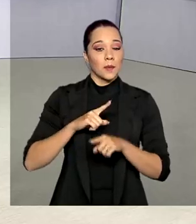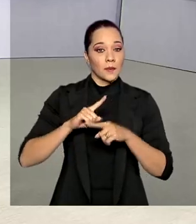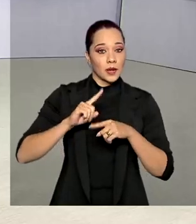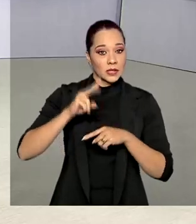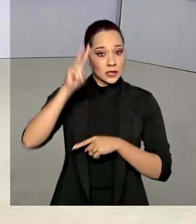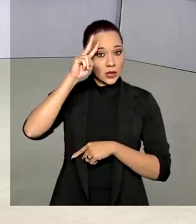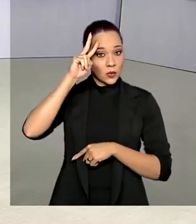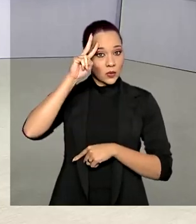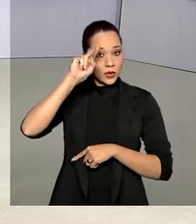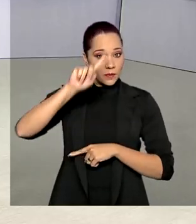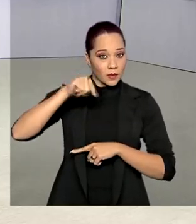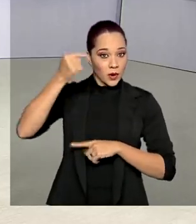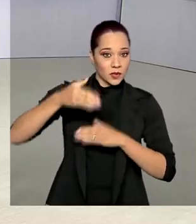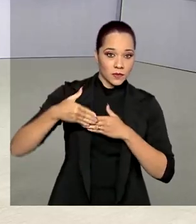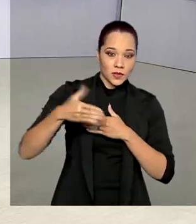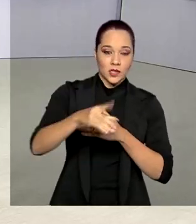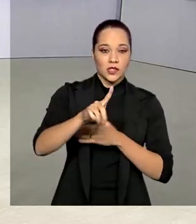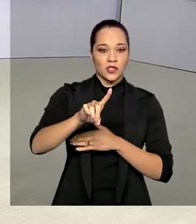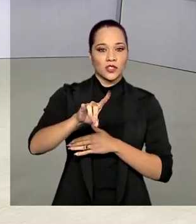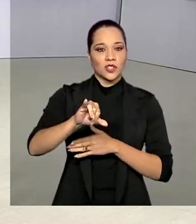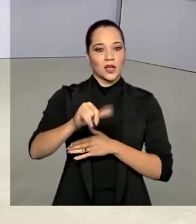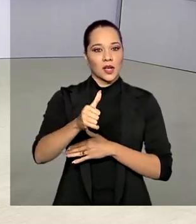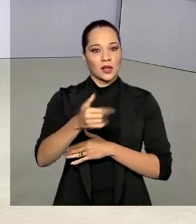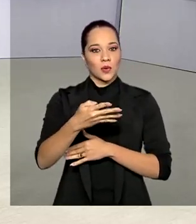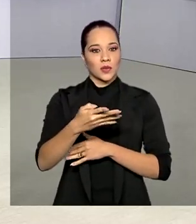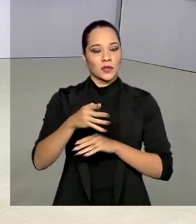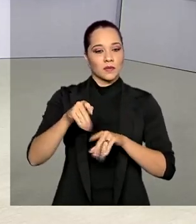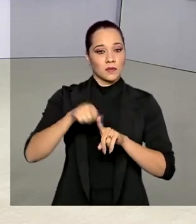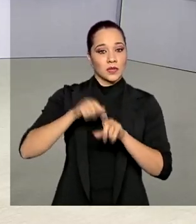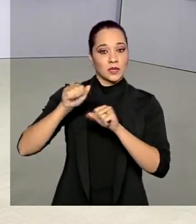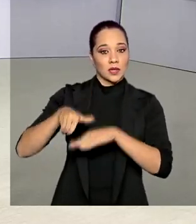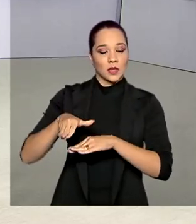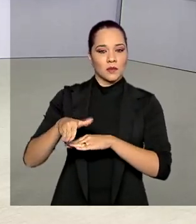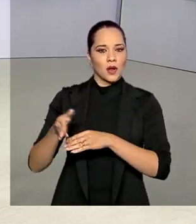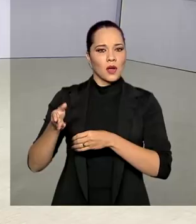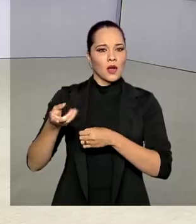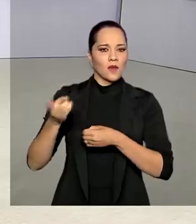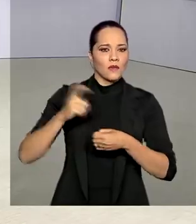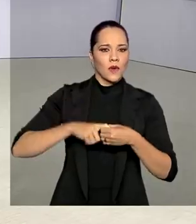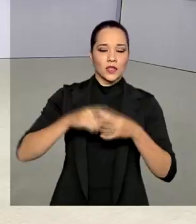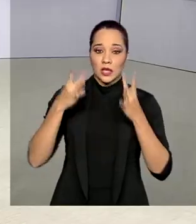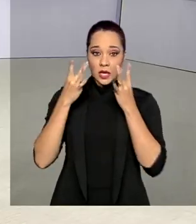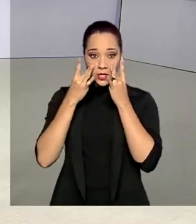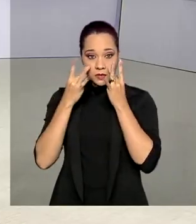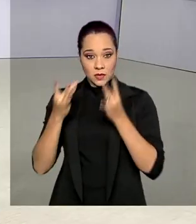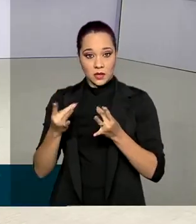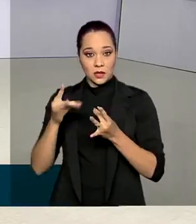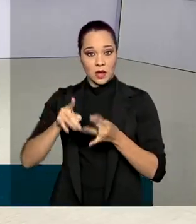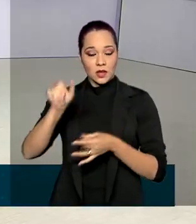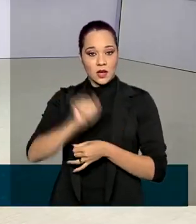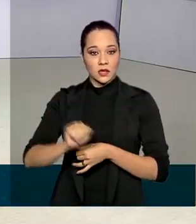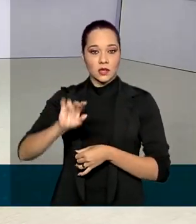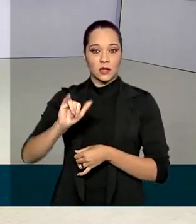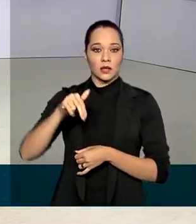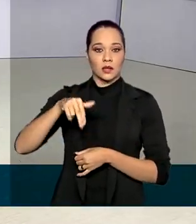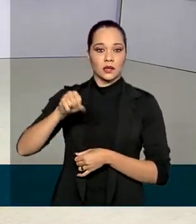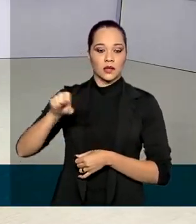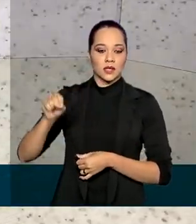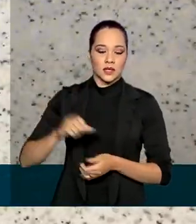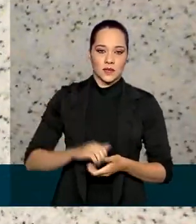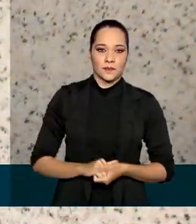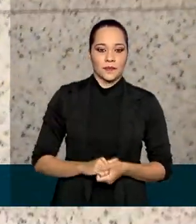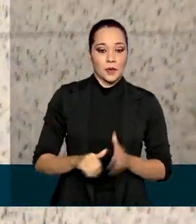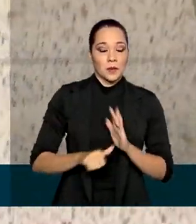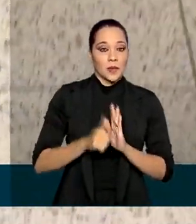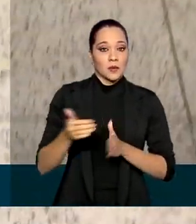próxima segunda-feira, 14 de setembro, o retorno gradual do atendimento presencial nas agências do INSS. No primeiro